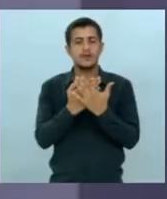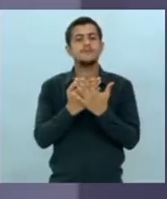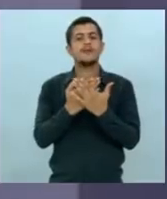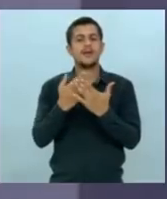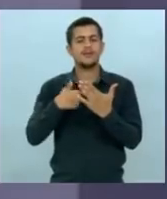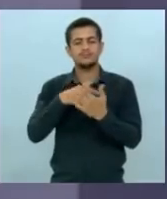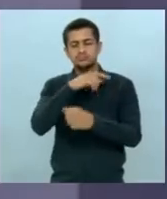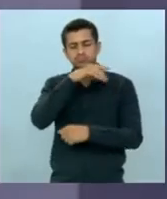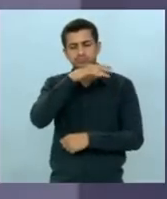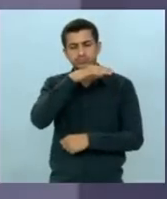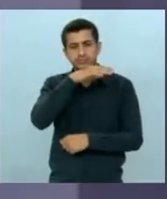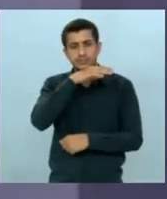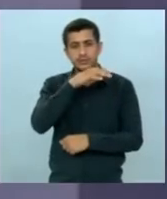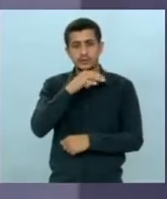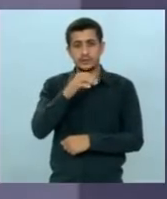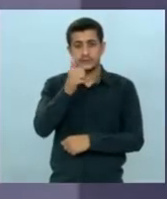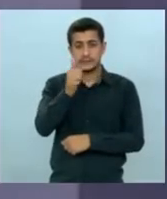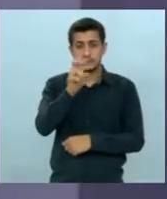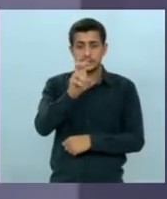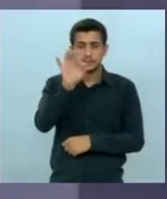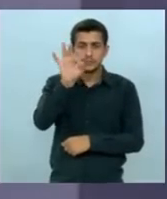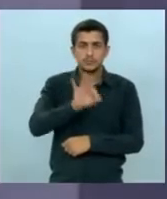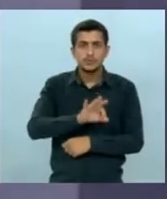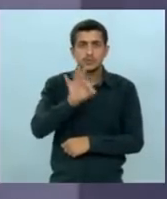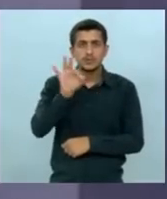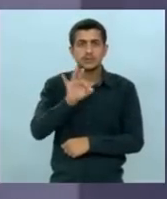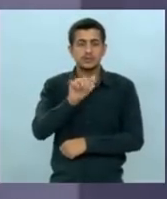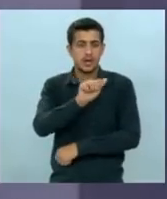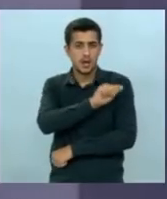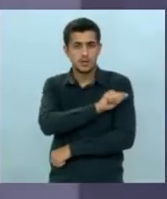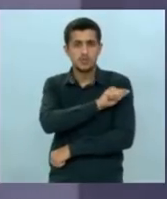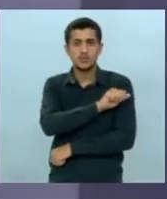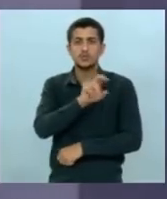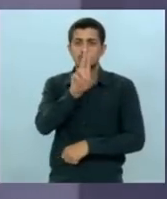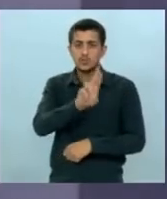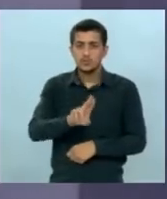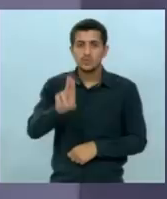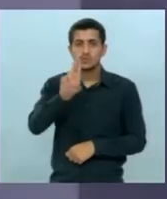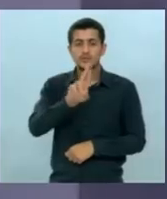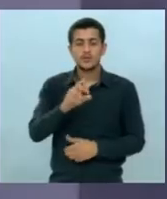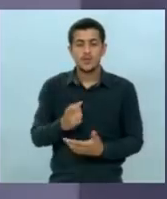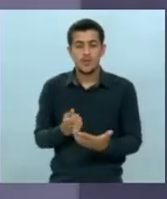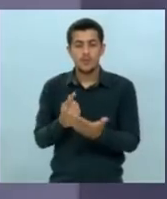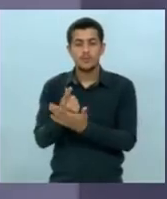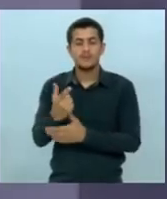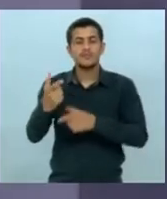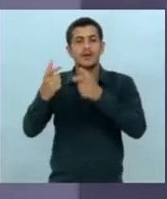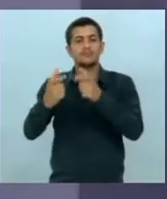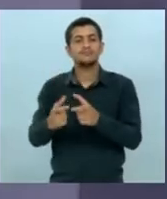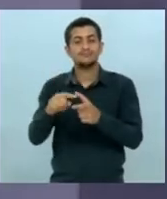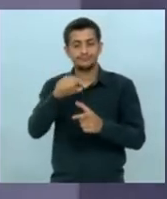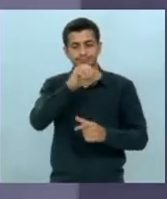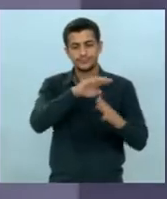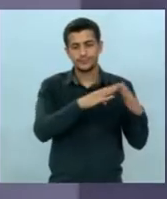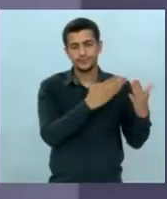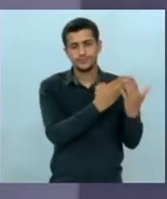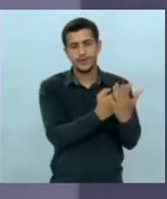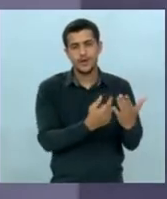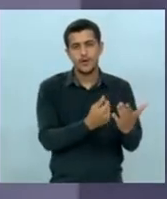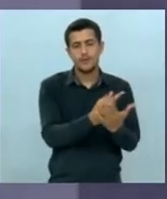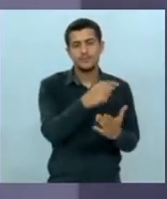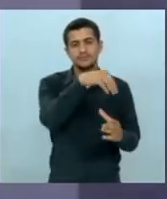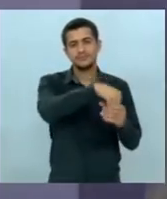de 15 15% dos estudantes que usam droga estão comprando droga dentro da própria escola isso é um